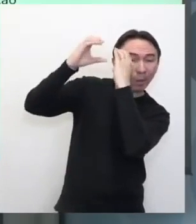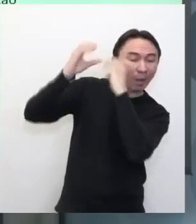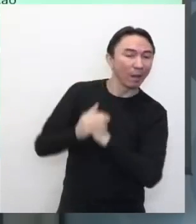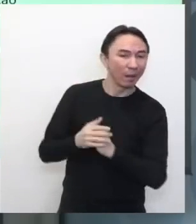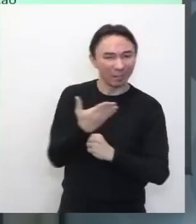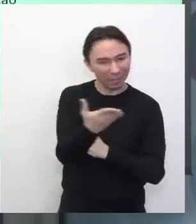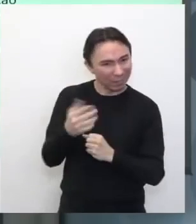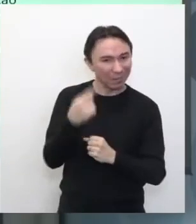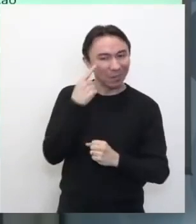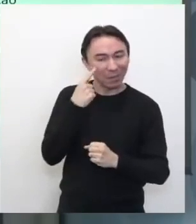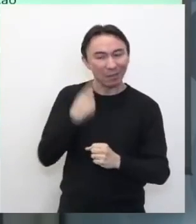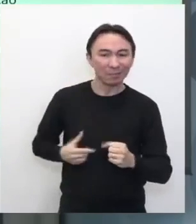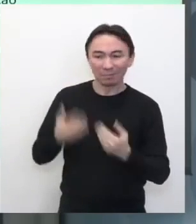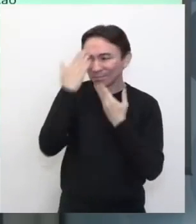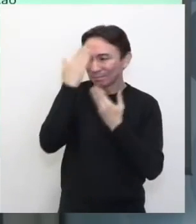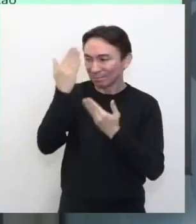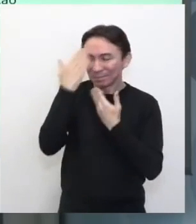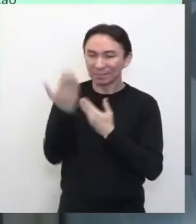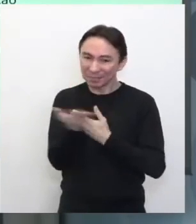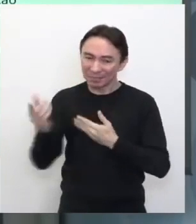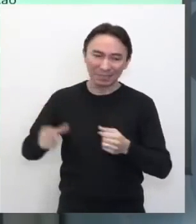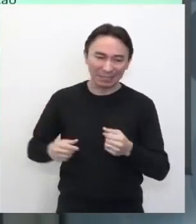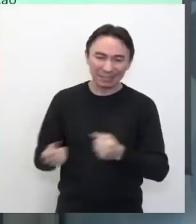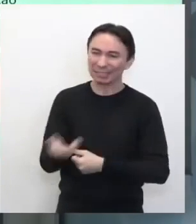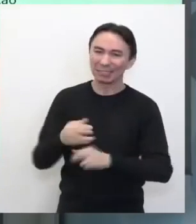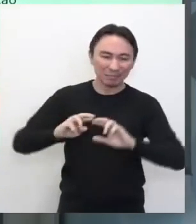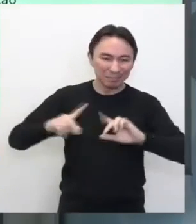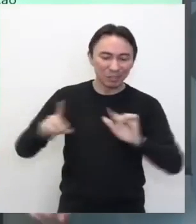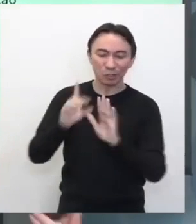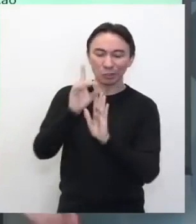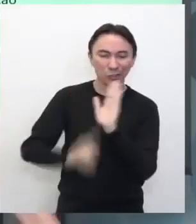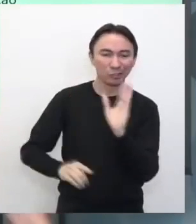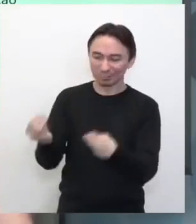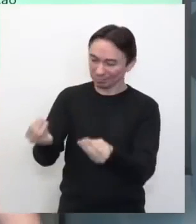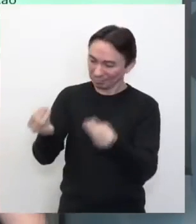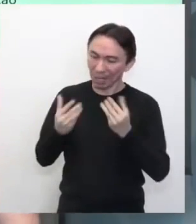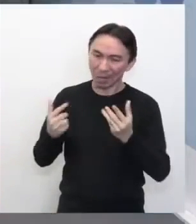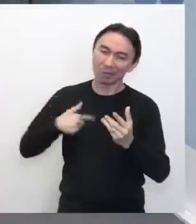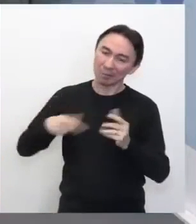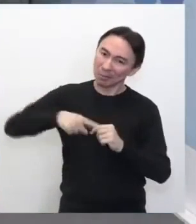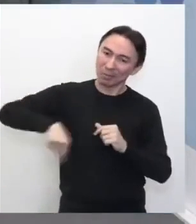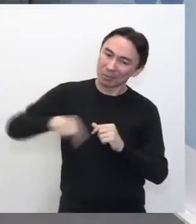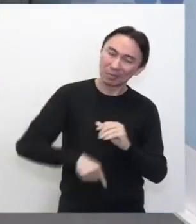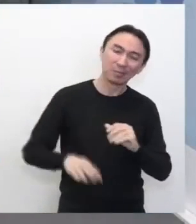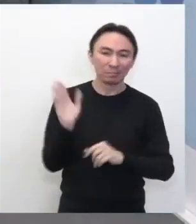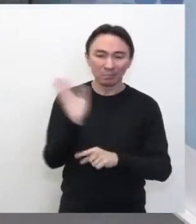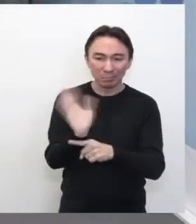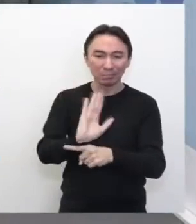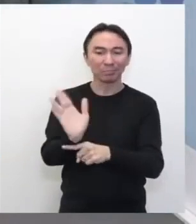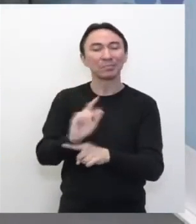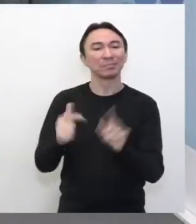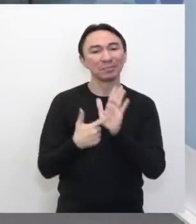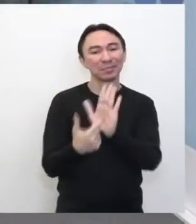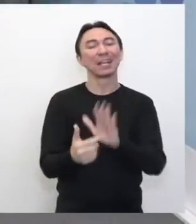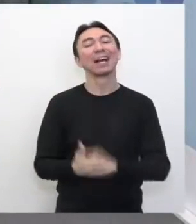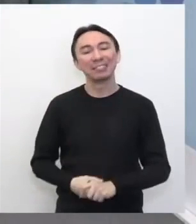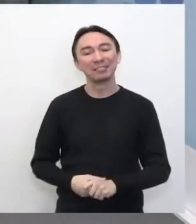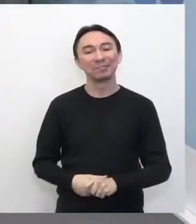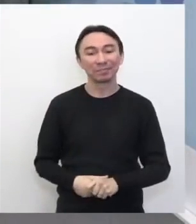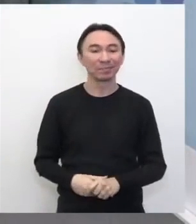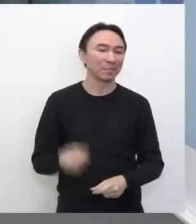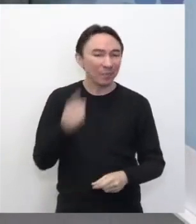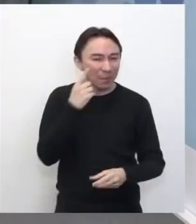utilizar essas imagens. Beleza? Então, qual que a ideia? Eu tenho uma aqui construída, Tony. Eu fiz uma bem simples aqui.